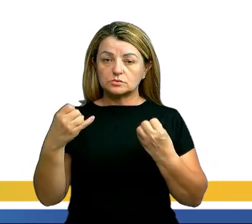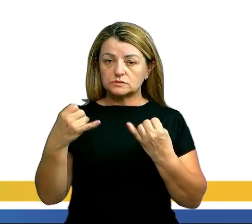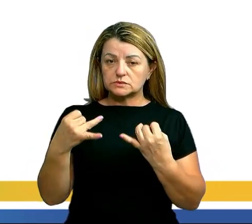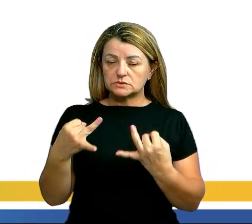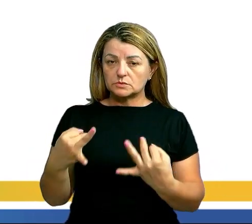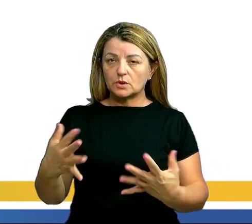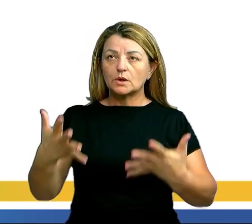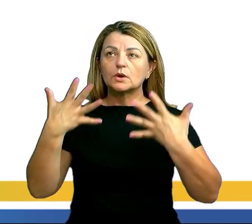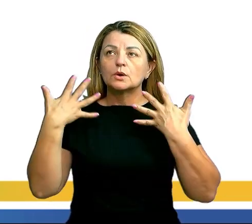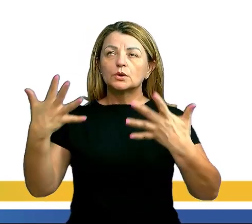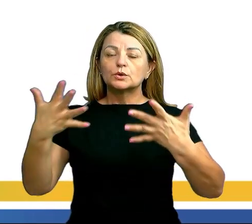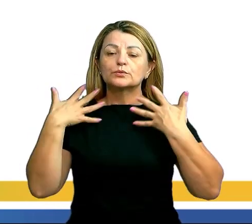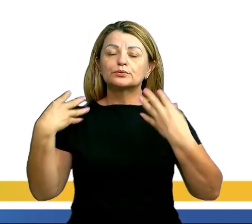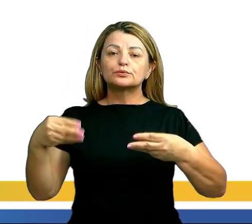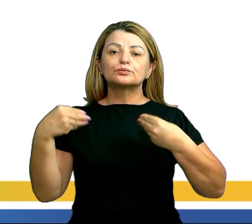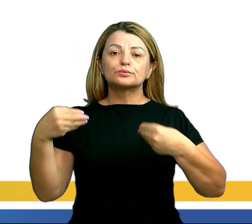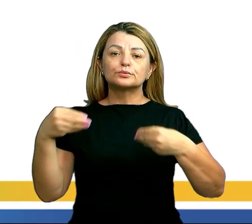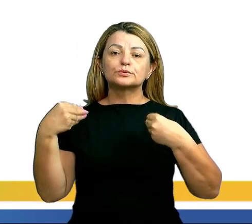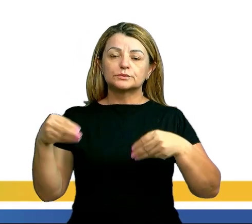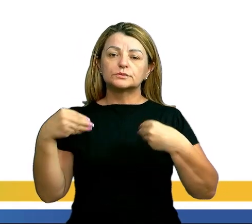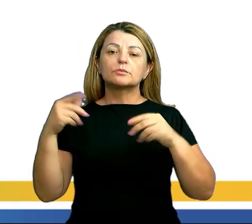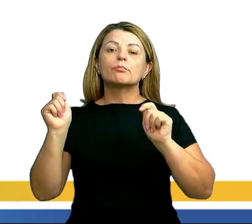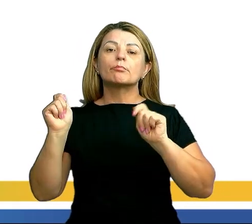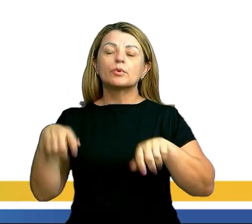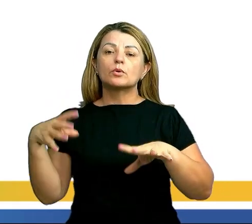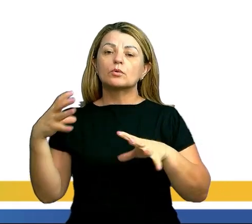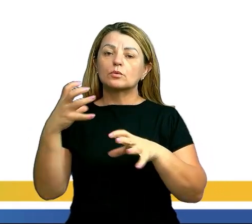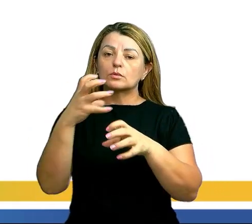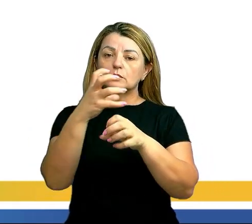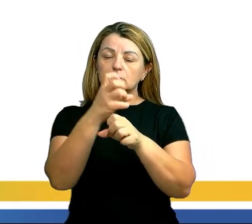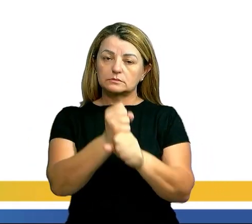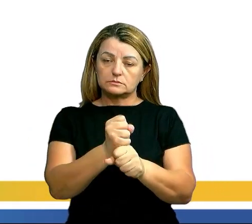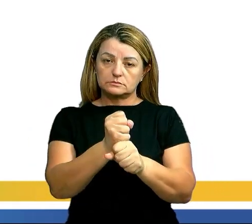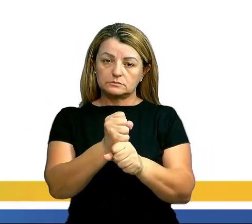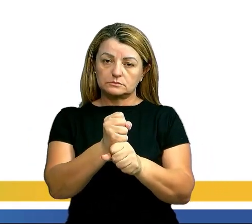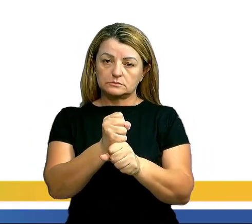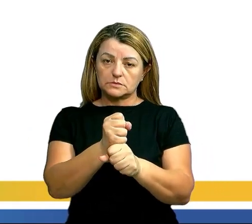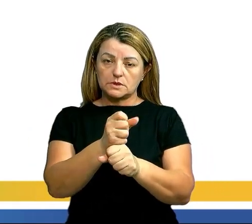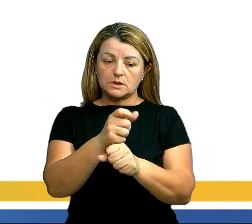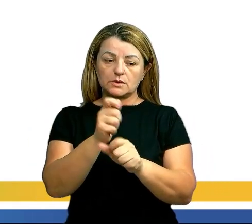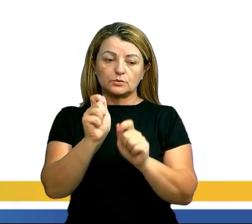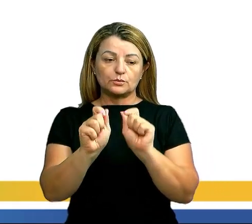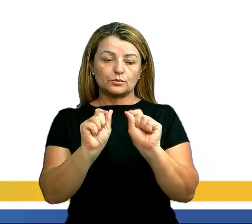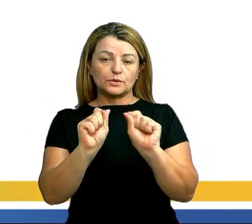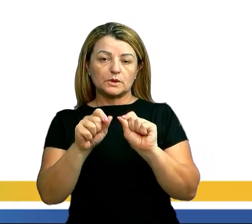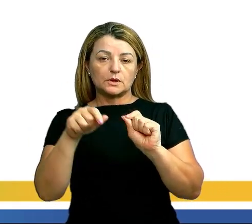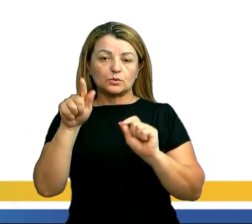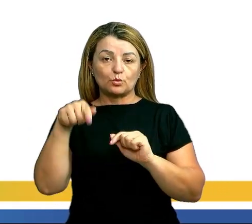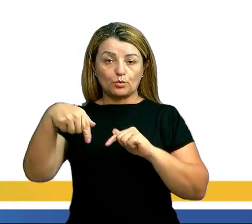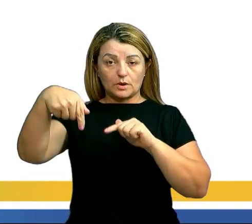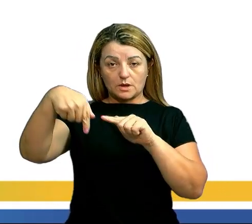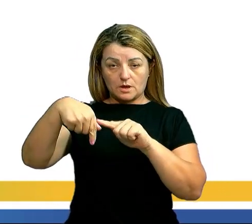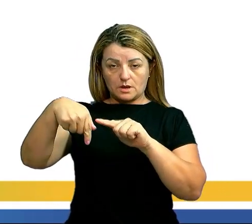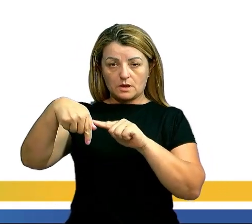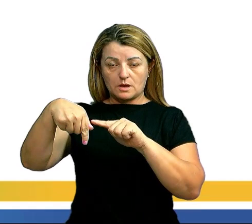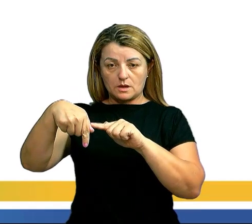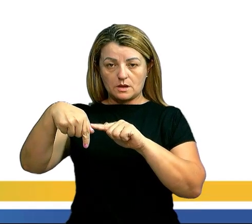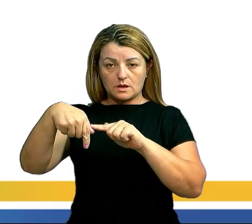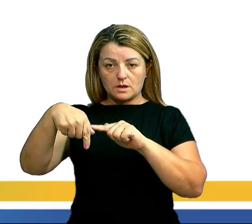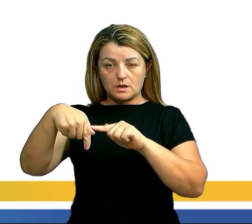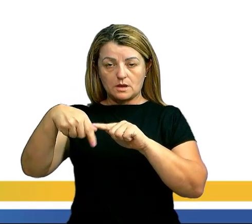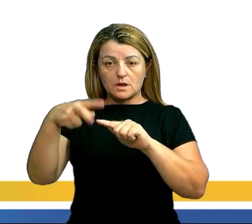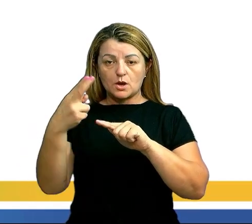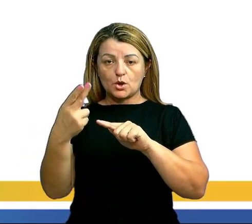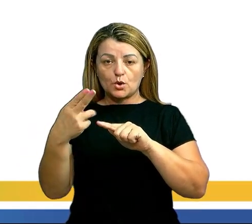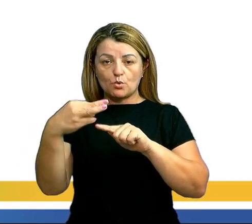esse calor que sentimos, ele pode ser calculado pela fórmula do Q, que é a quantidade de calor, igual a M, que é a massa,